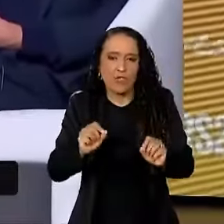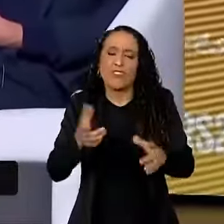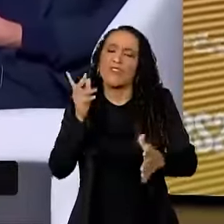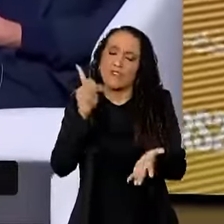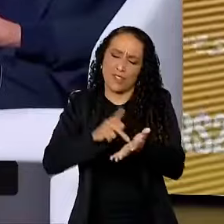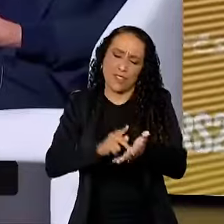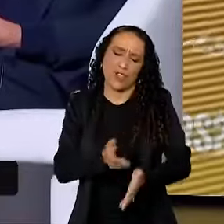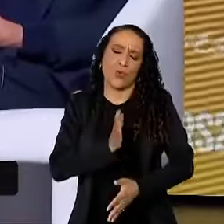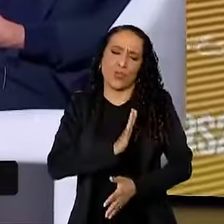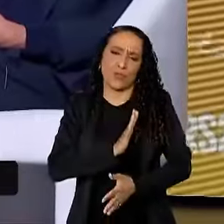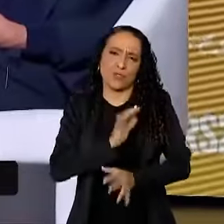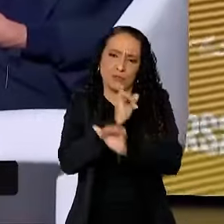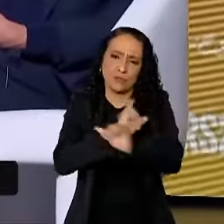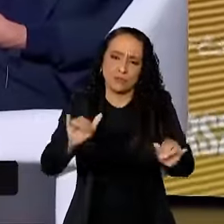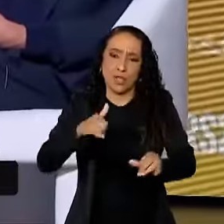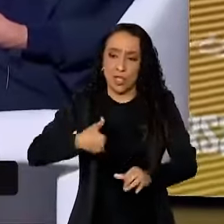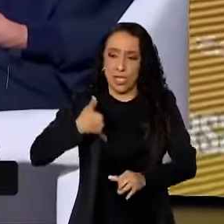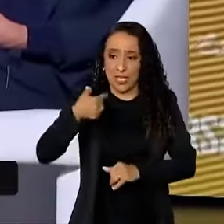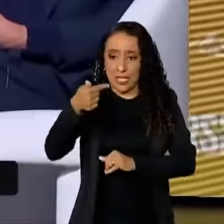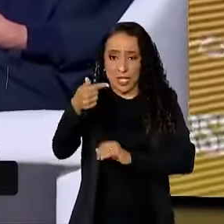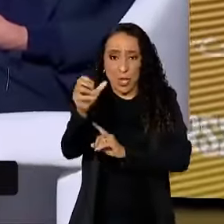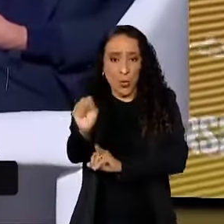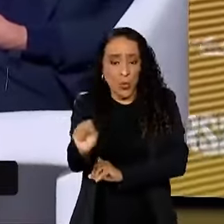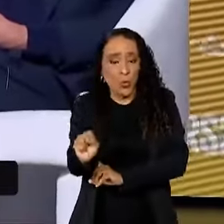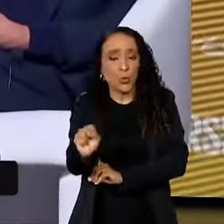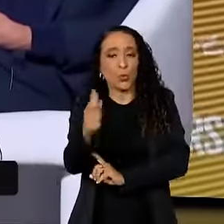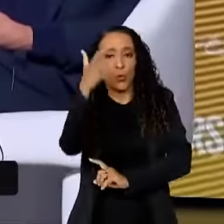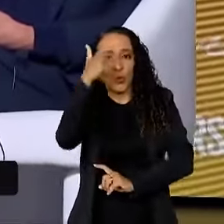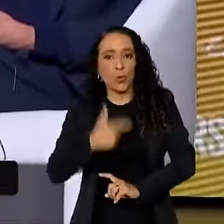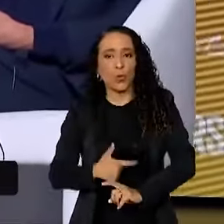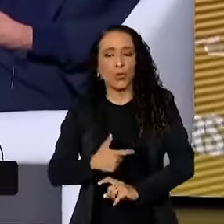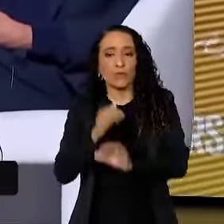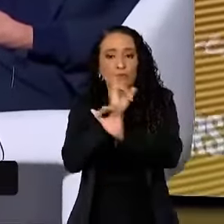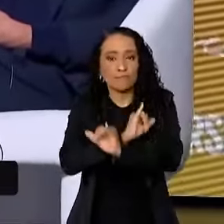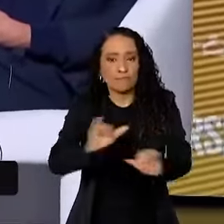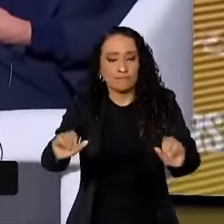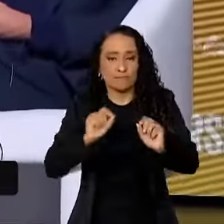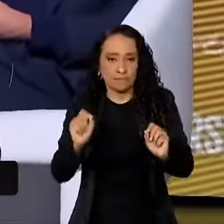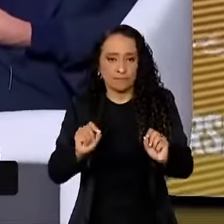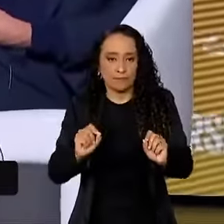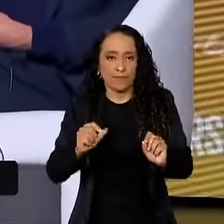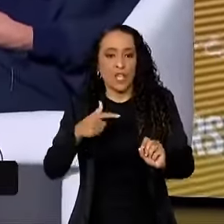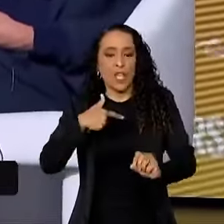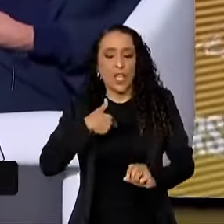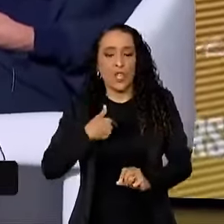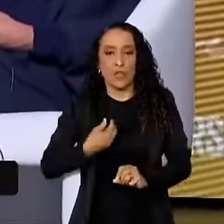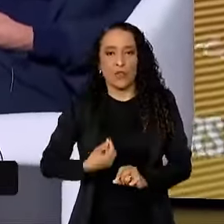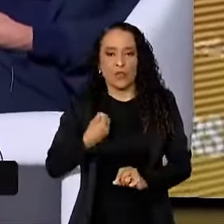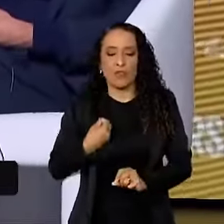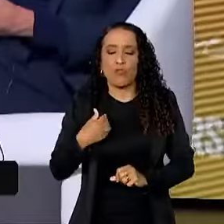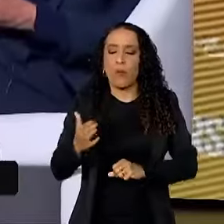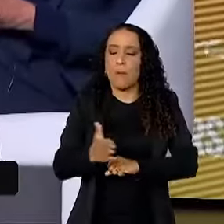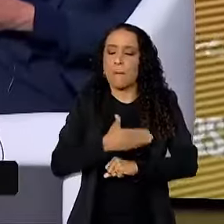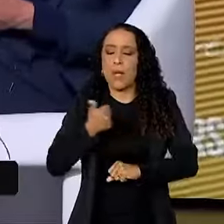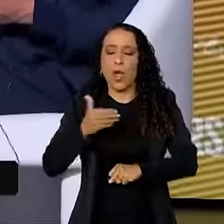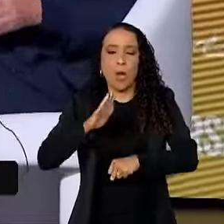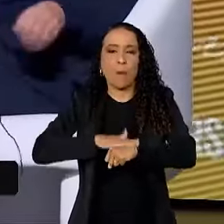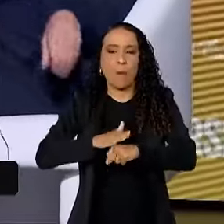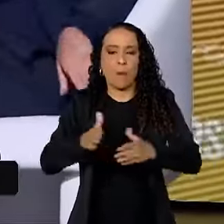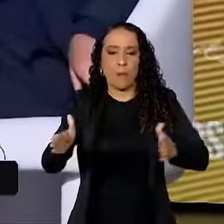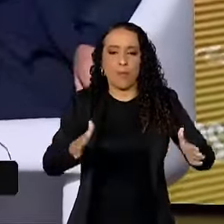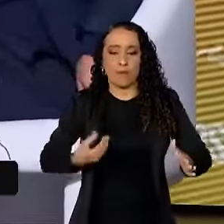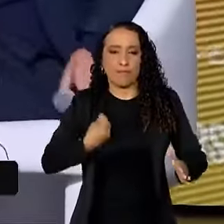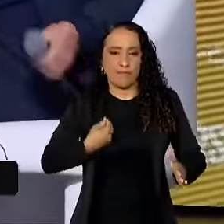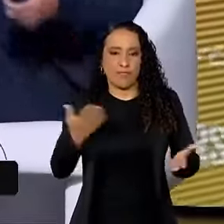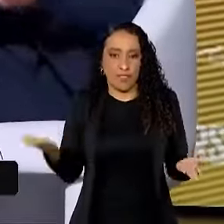coração. Aos 78 anos de idade, quero dizer para vocês, eu vivo o melhor momento da minha